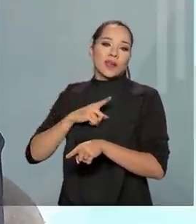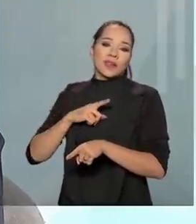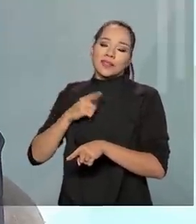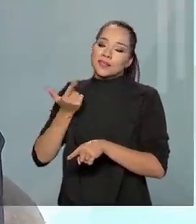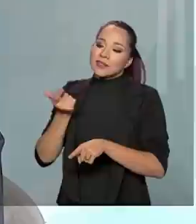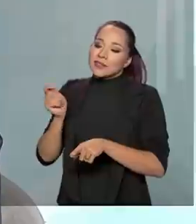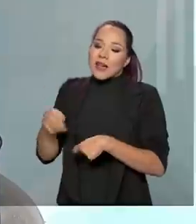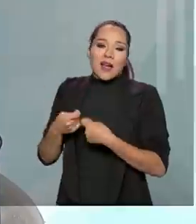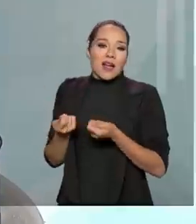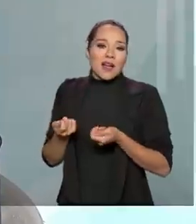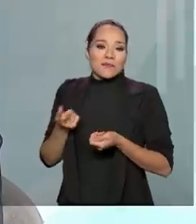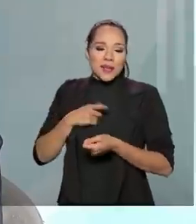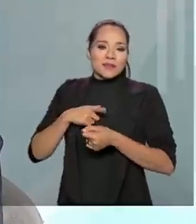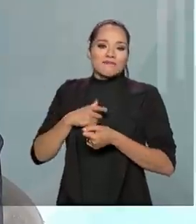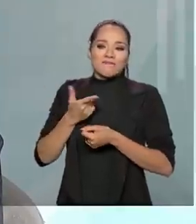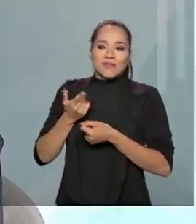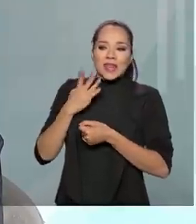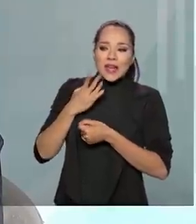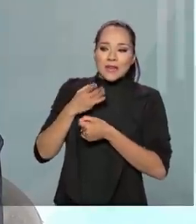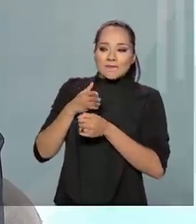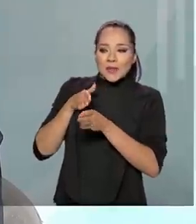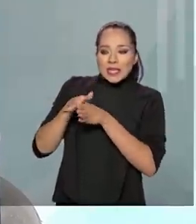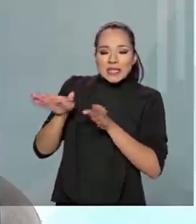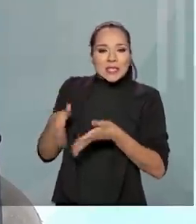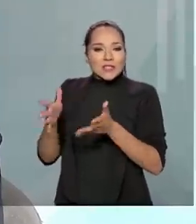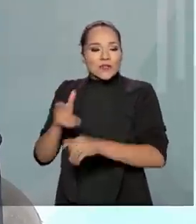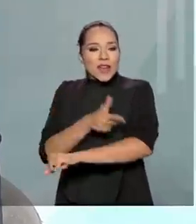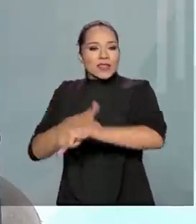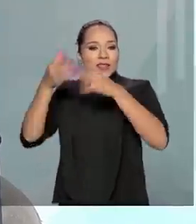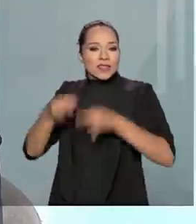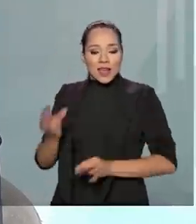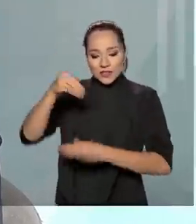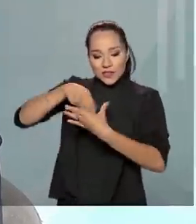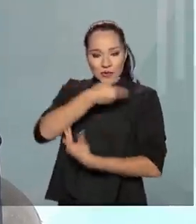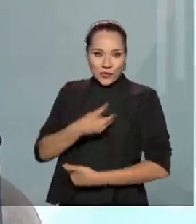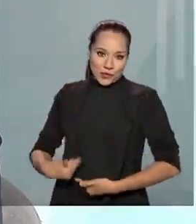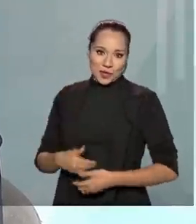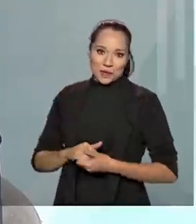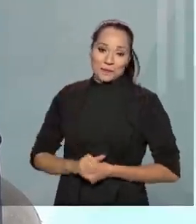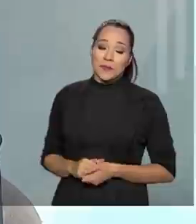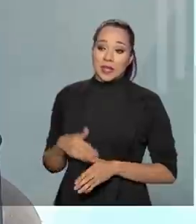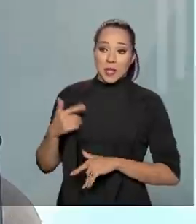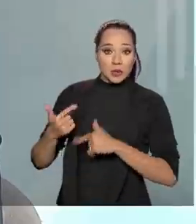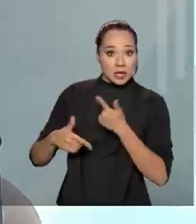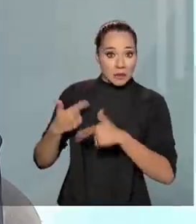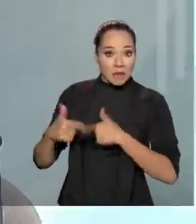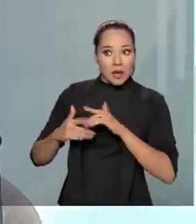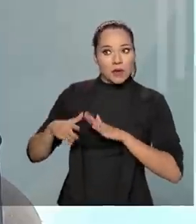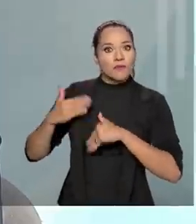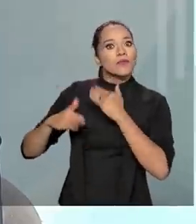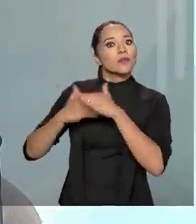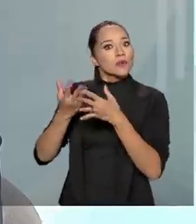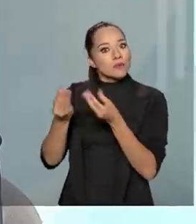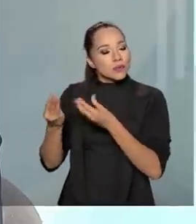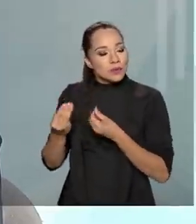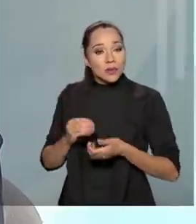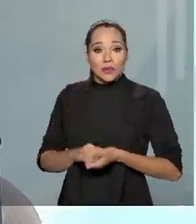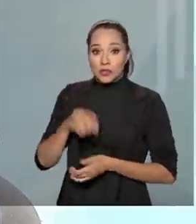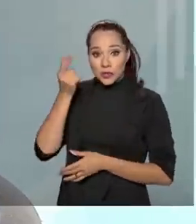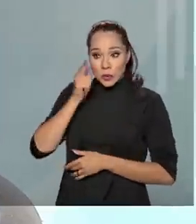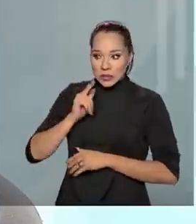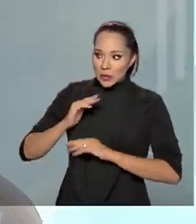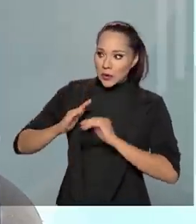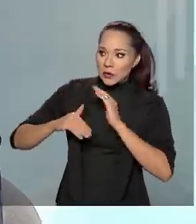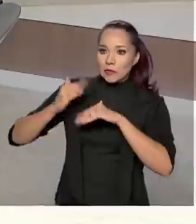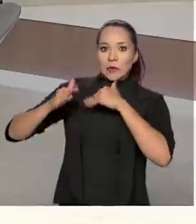parte de integridade dentro do governo. Então, eu acho que o trabalho evoluiu muito em 2020, nós conseguimos evoluir